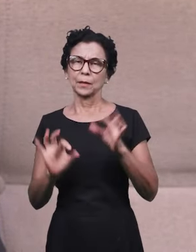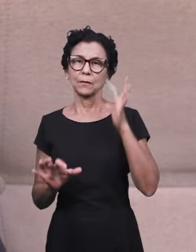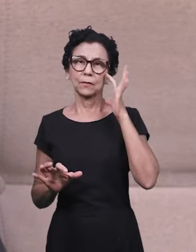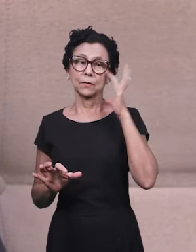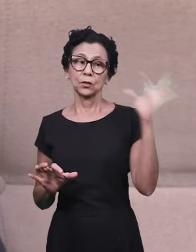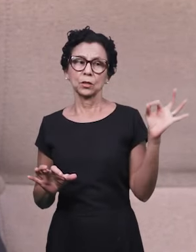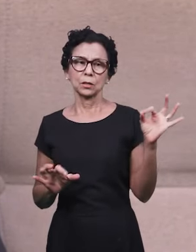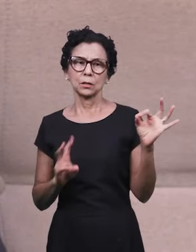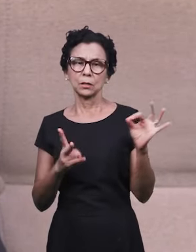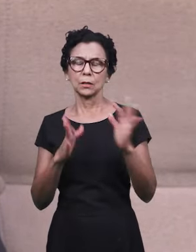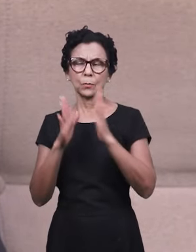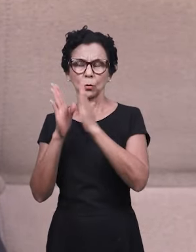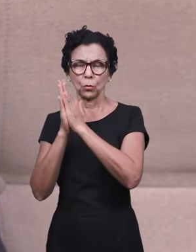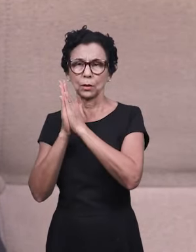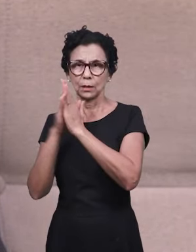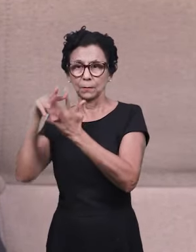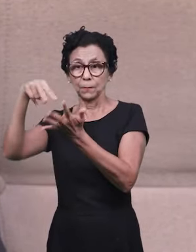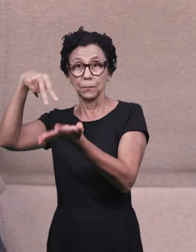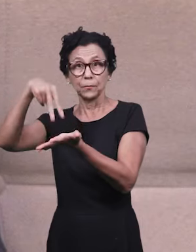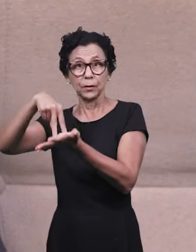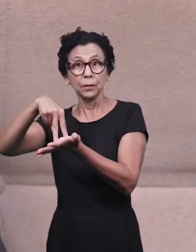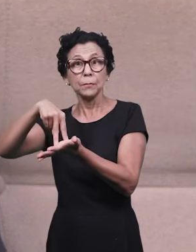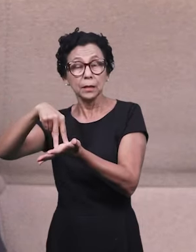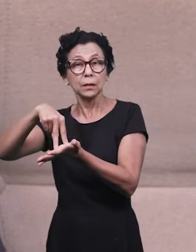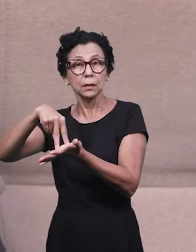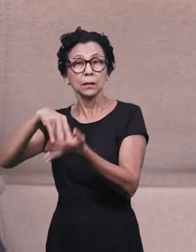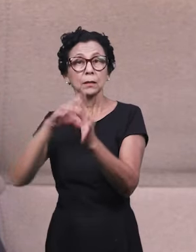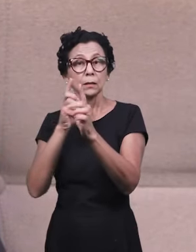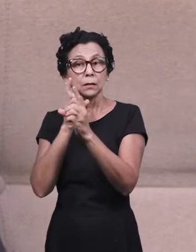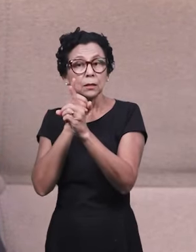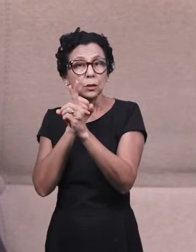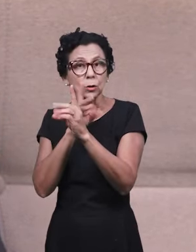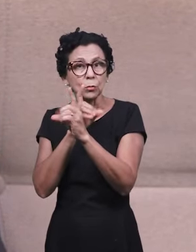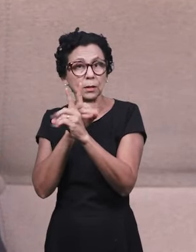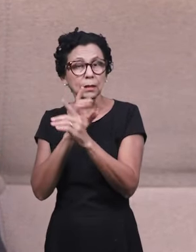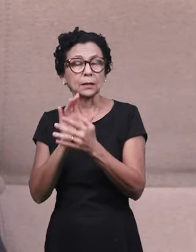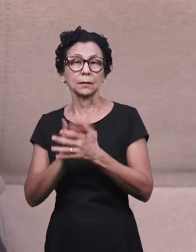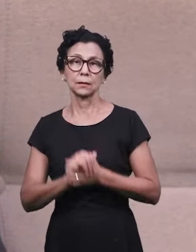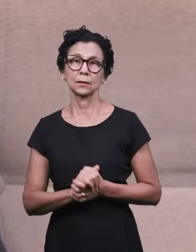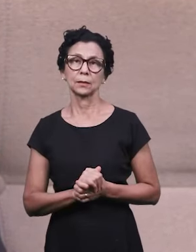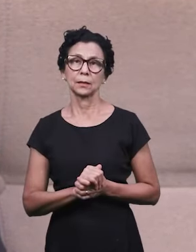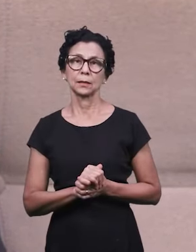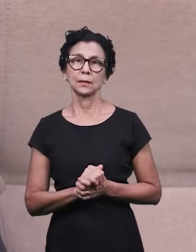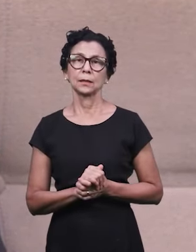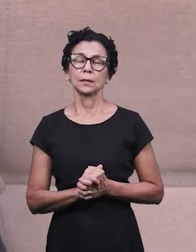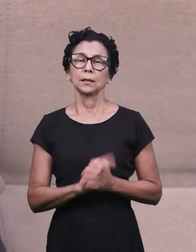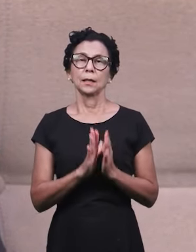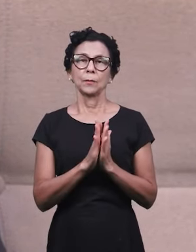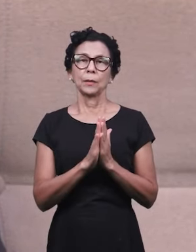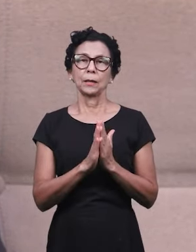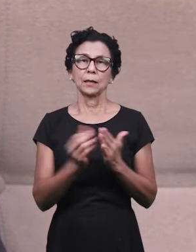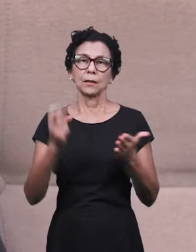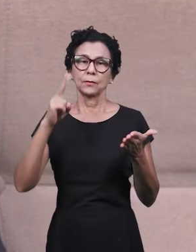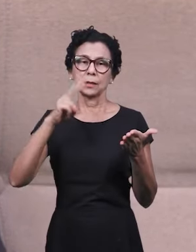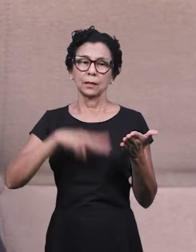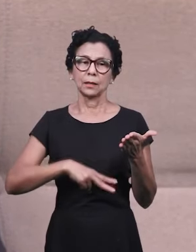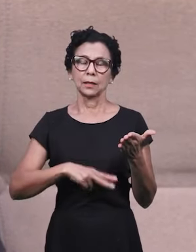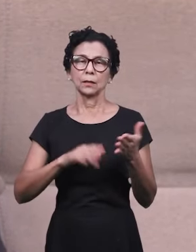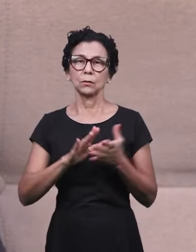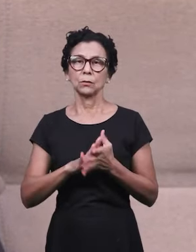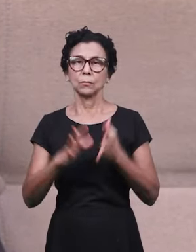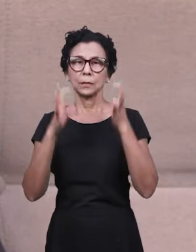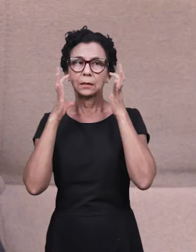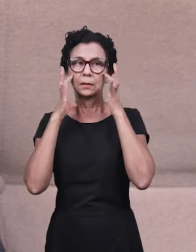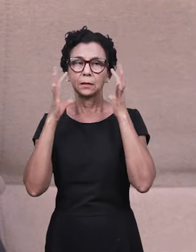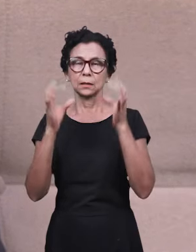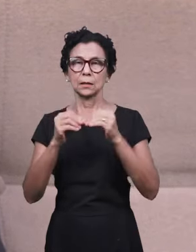vigilantes, em oração e firmados na doutrina, lendo, ouvindo e